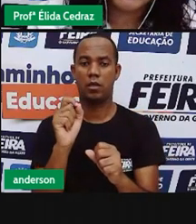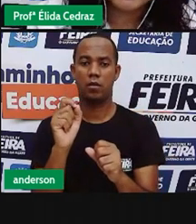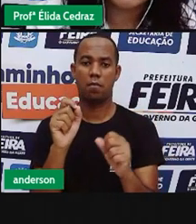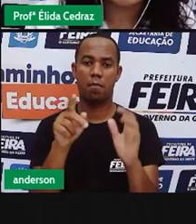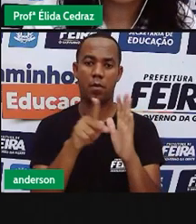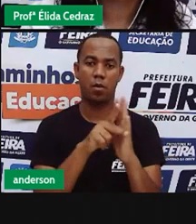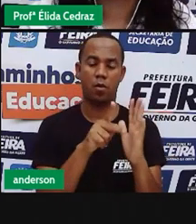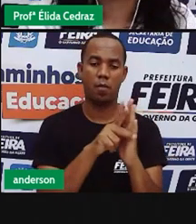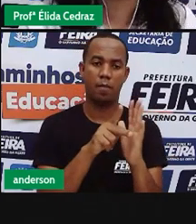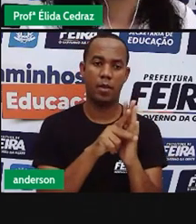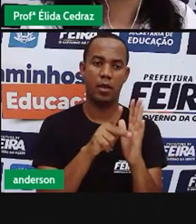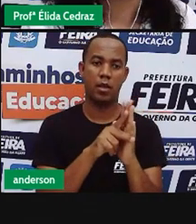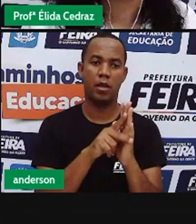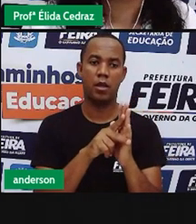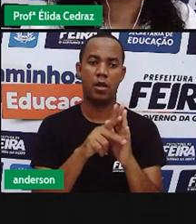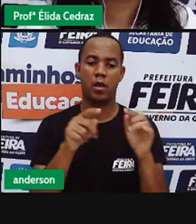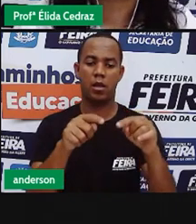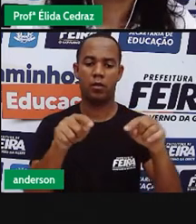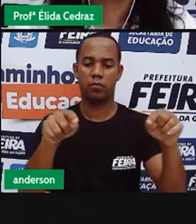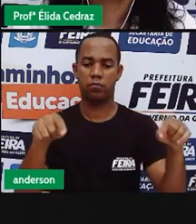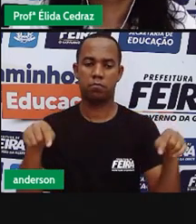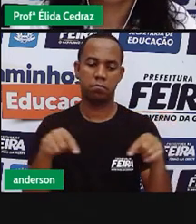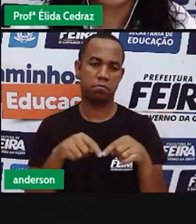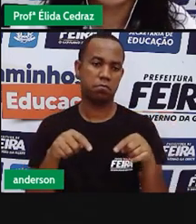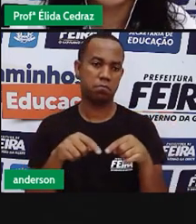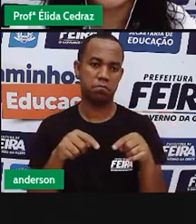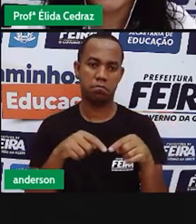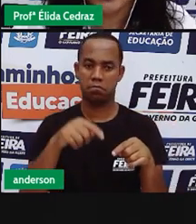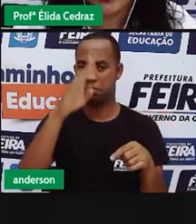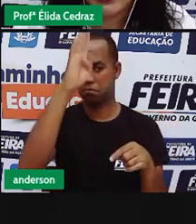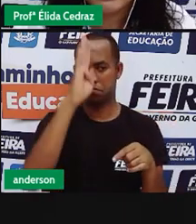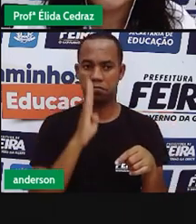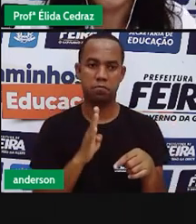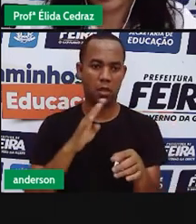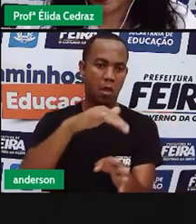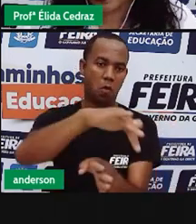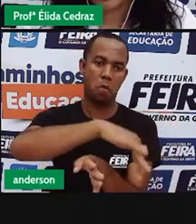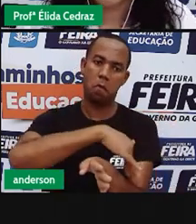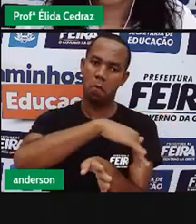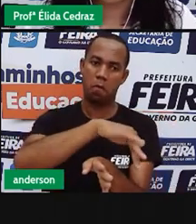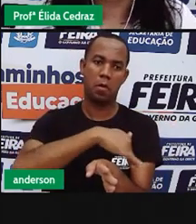parte do espaço público chamado rua.